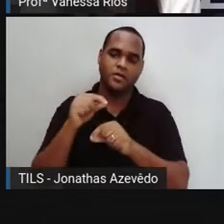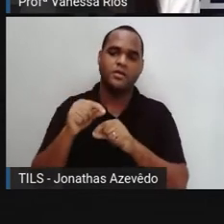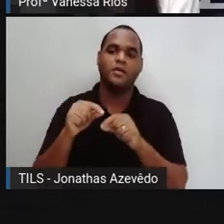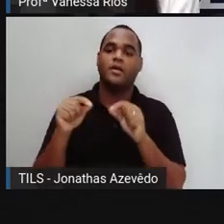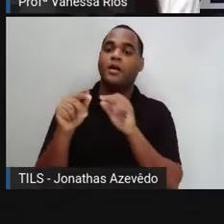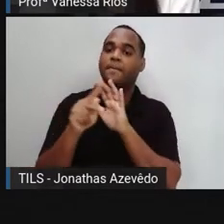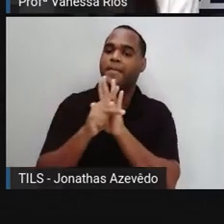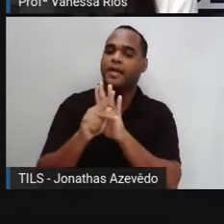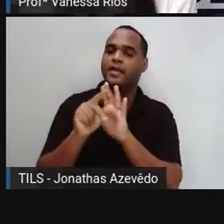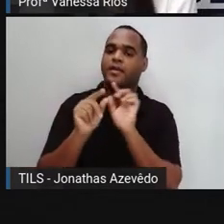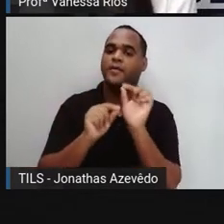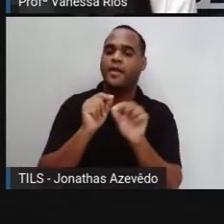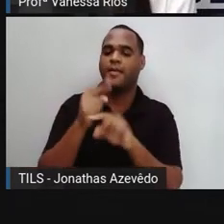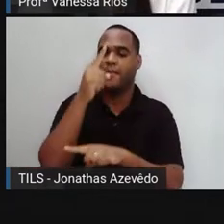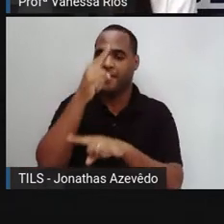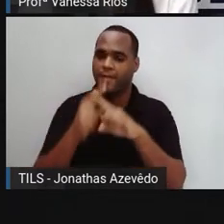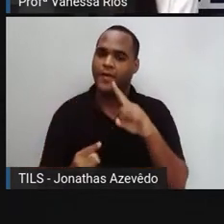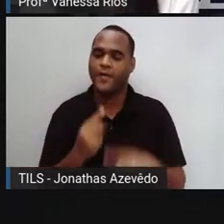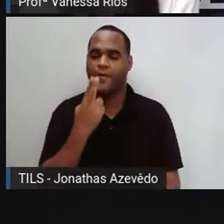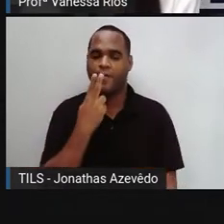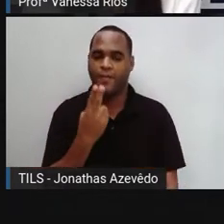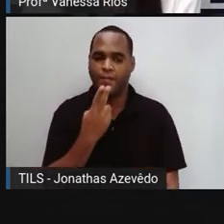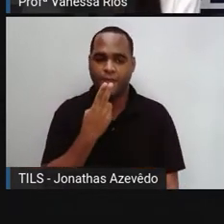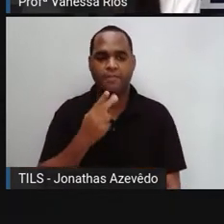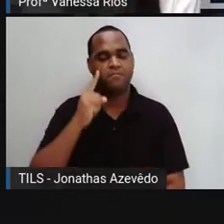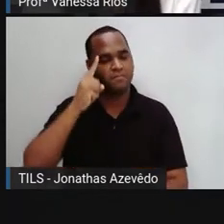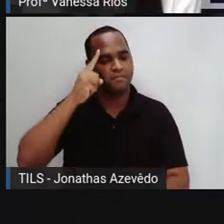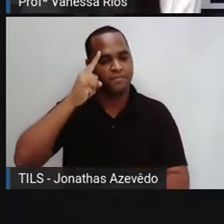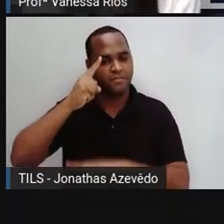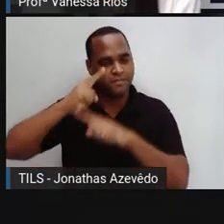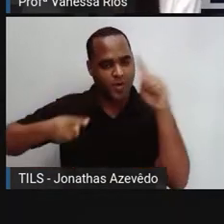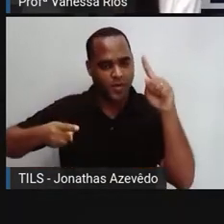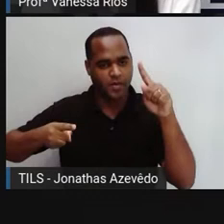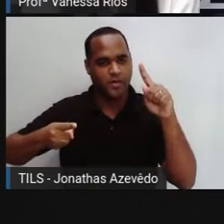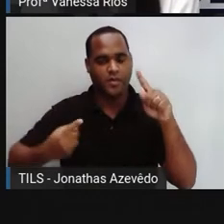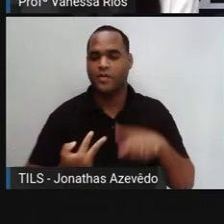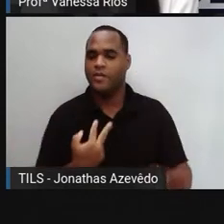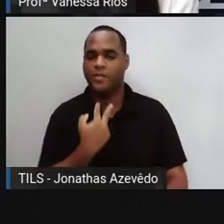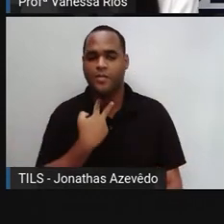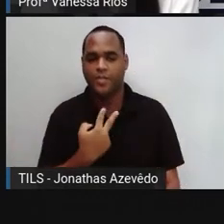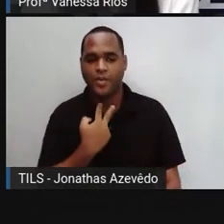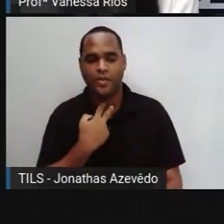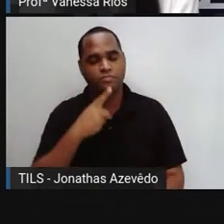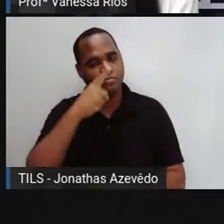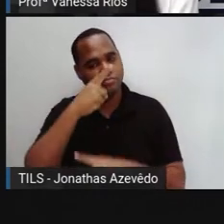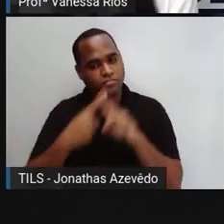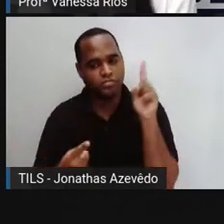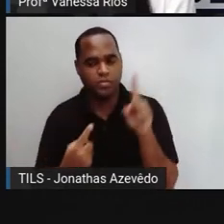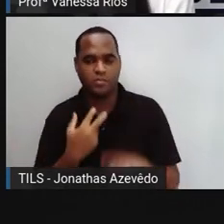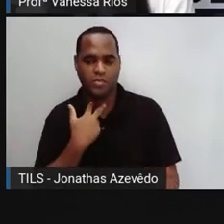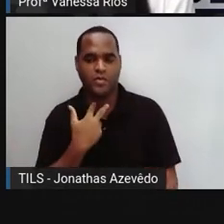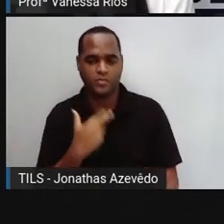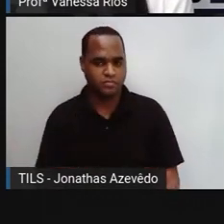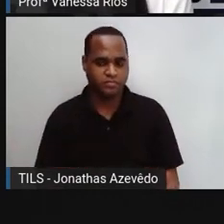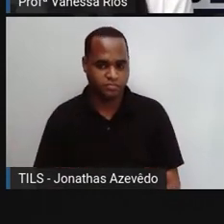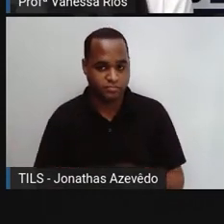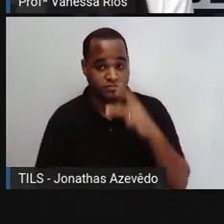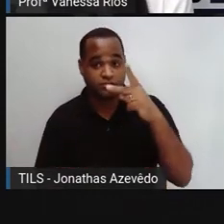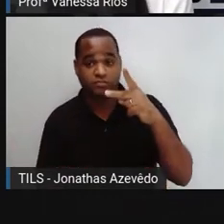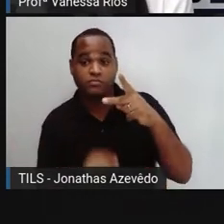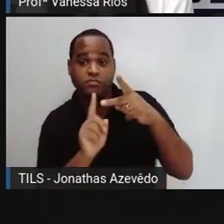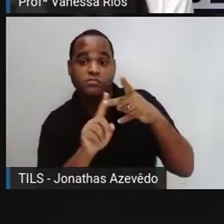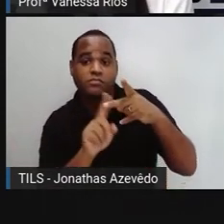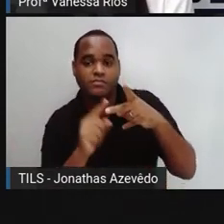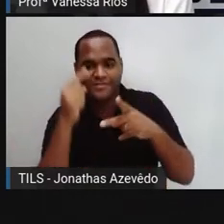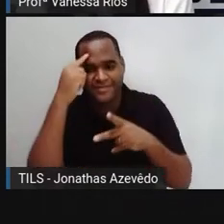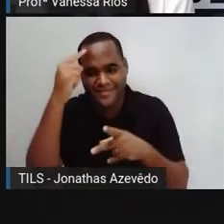Da proibição do fumo. Então, a gente já observa ali, olha aqui, não pode fumar. E uma outra placa aí, que é uma placa